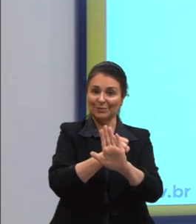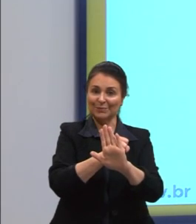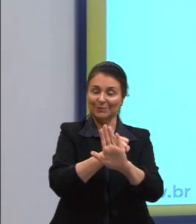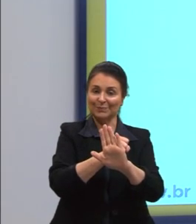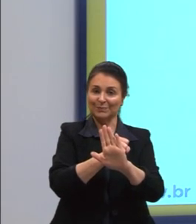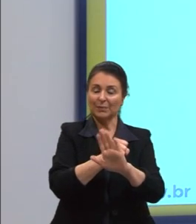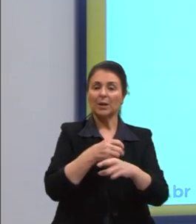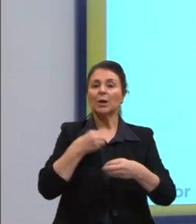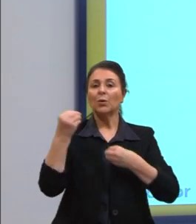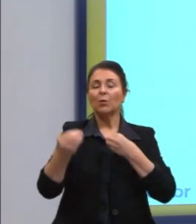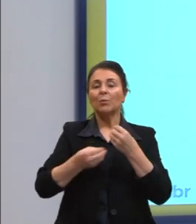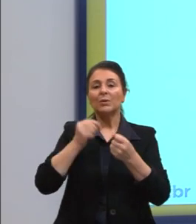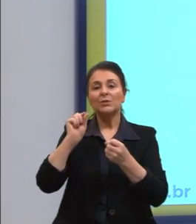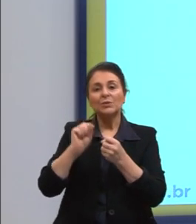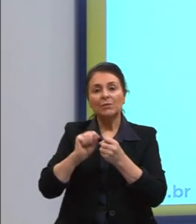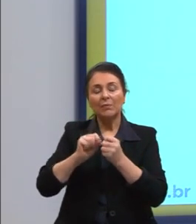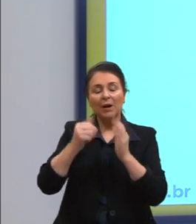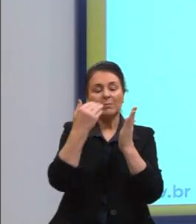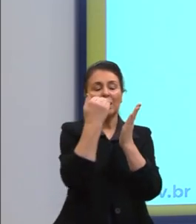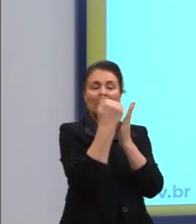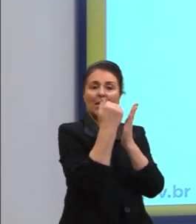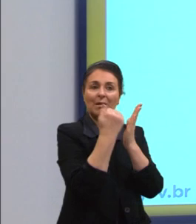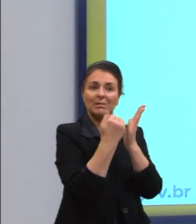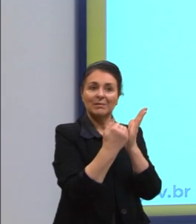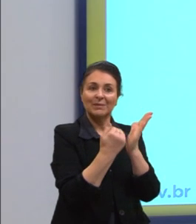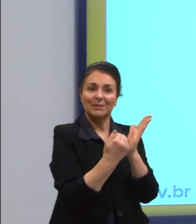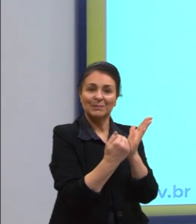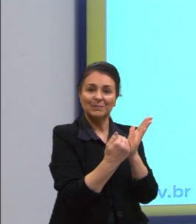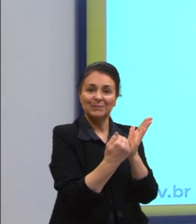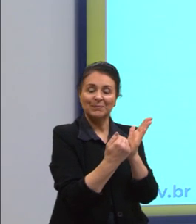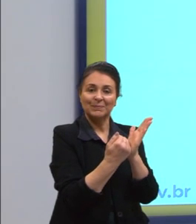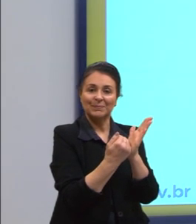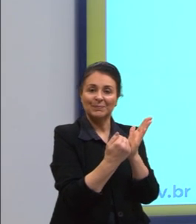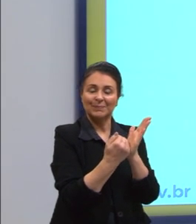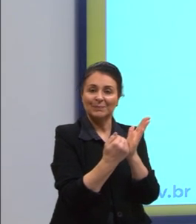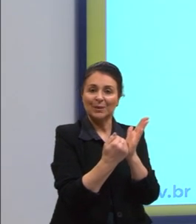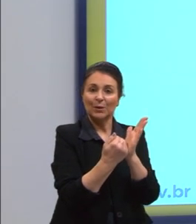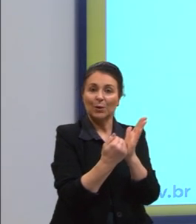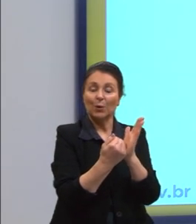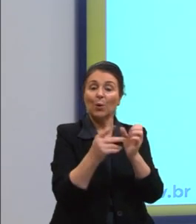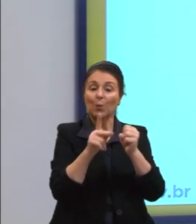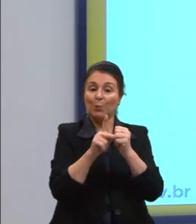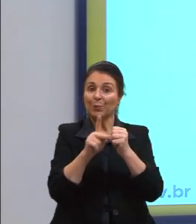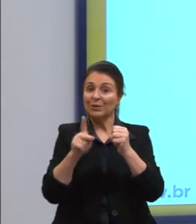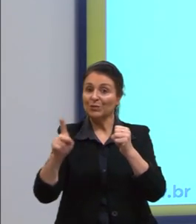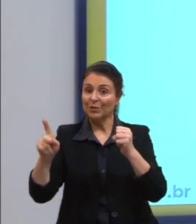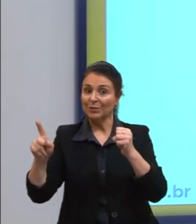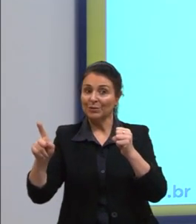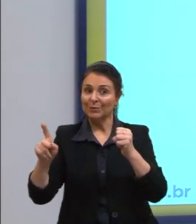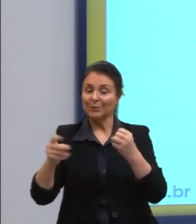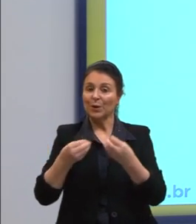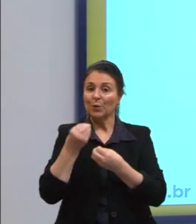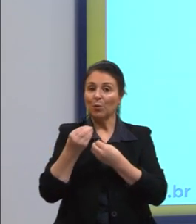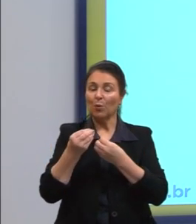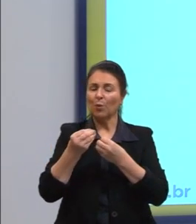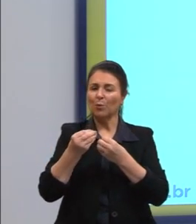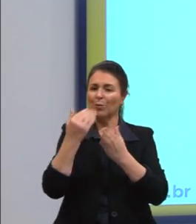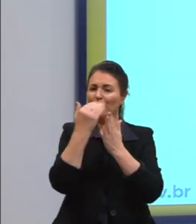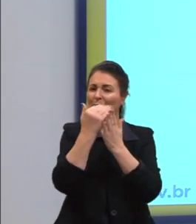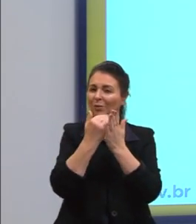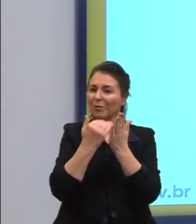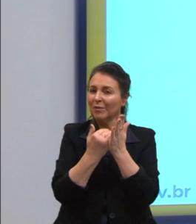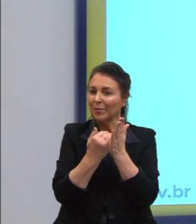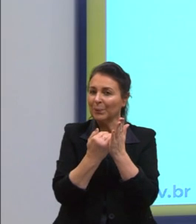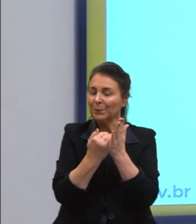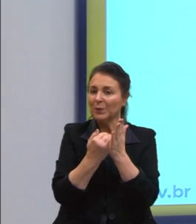Como que a gente faz para classificar o nosso predicado? O nosso predicado a gente vai classificar através ali